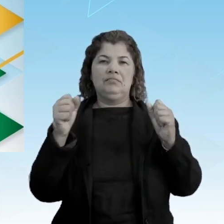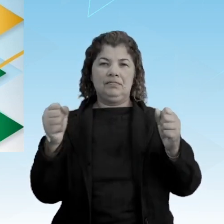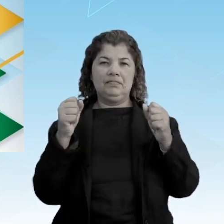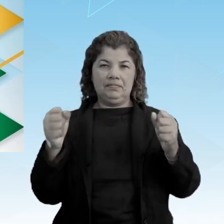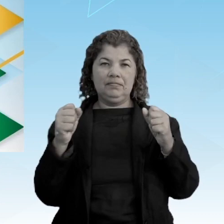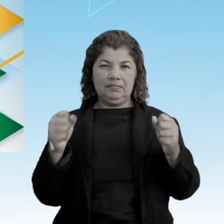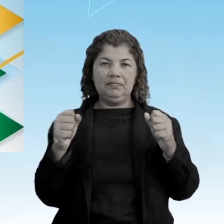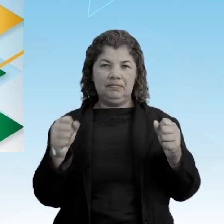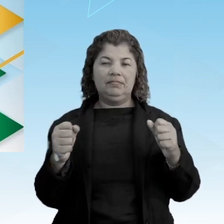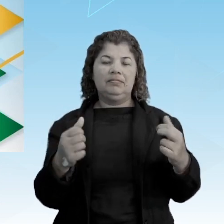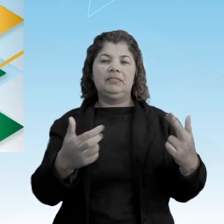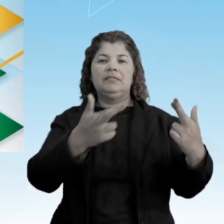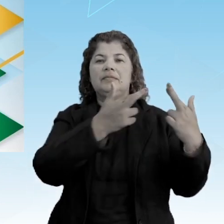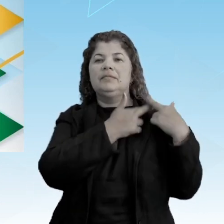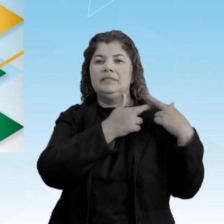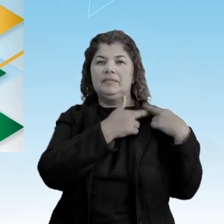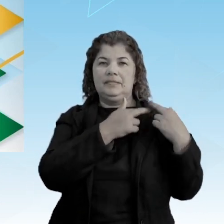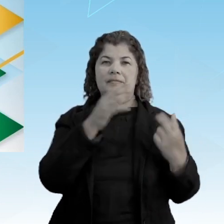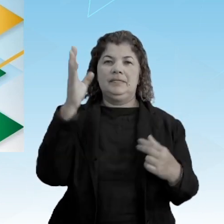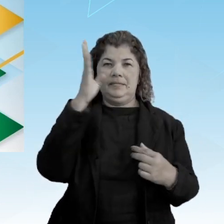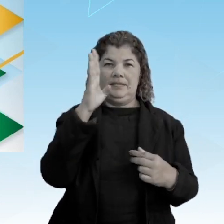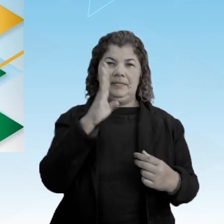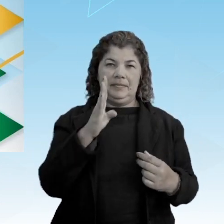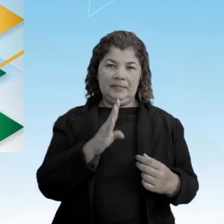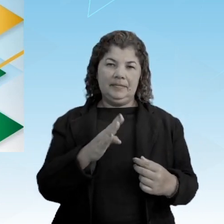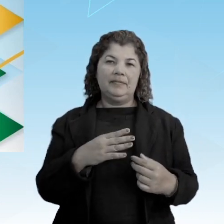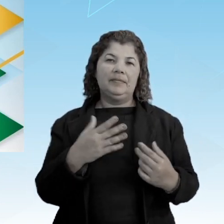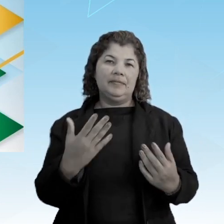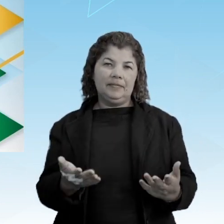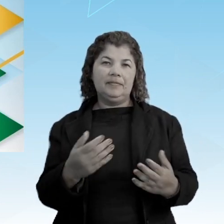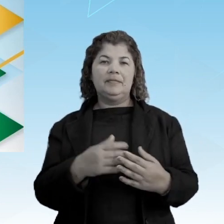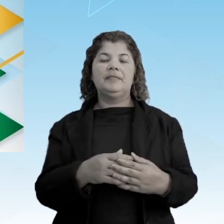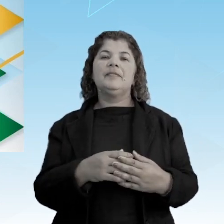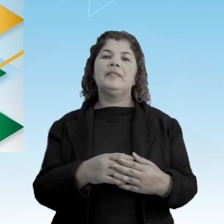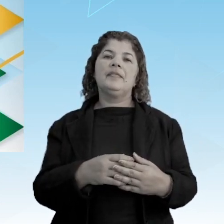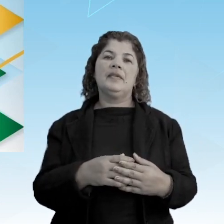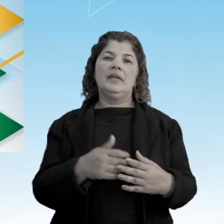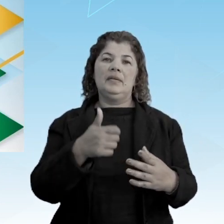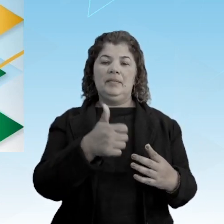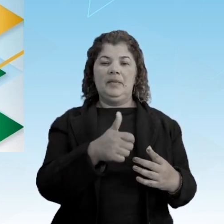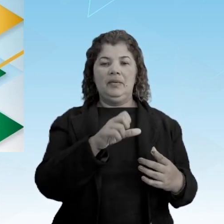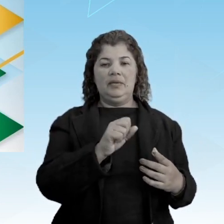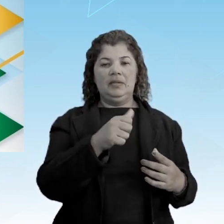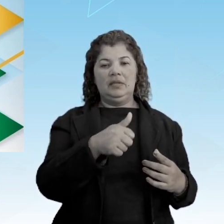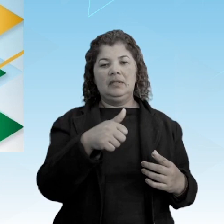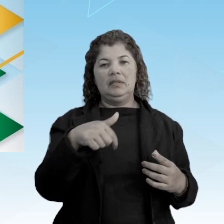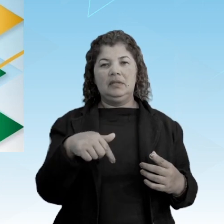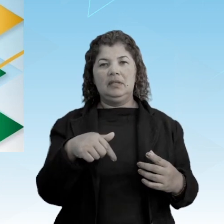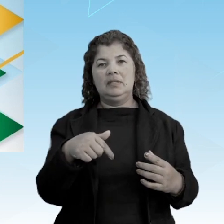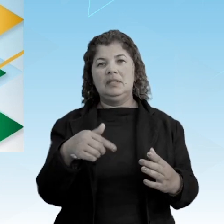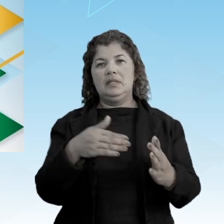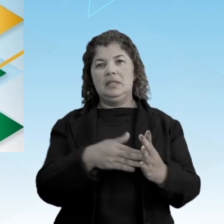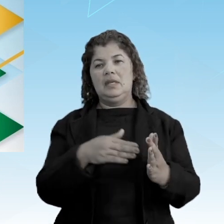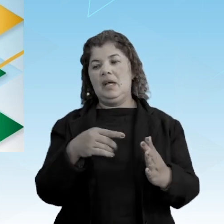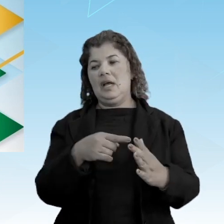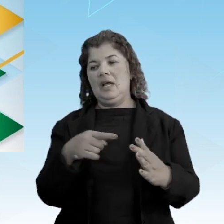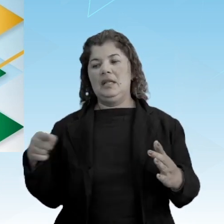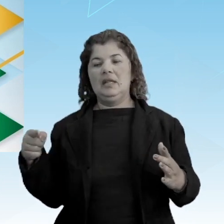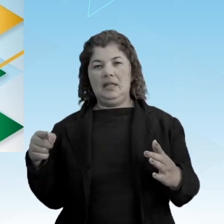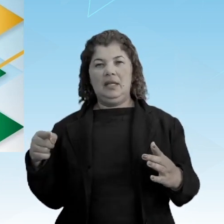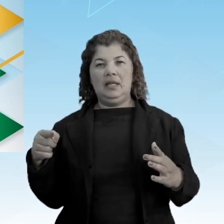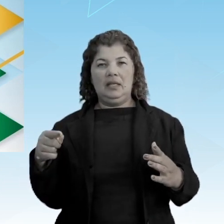pela independência do Brasil, né? Então, na realidade, em 1817, nós temos a insurreição